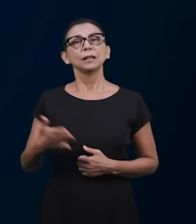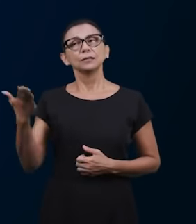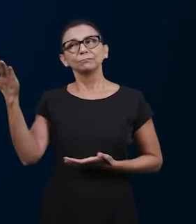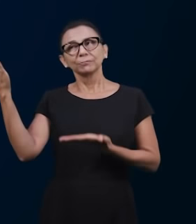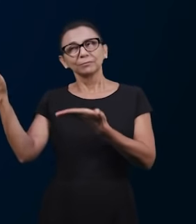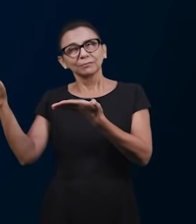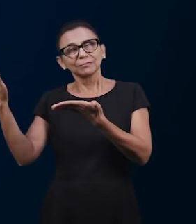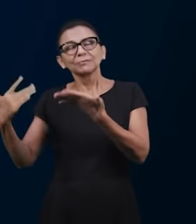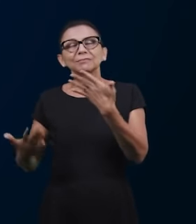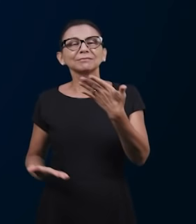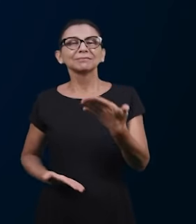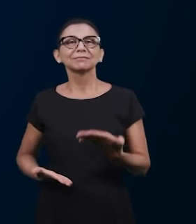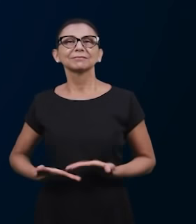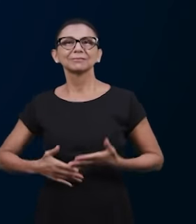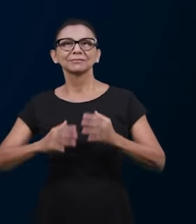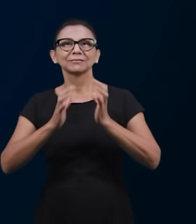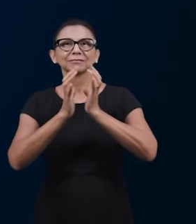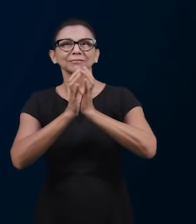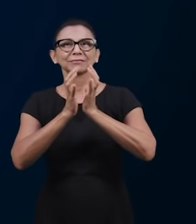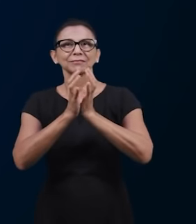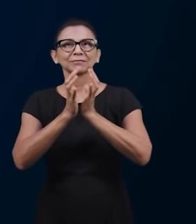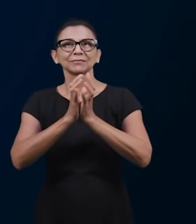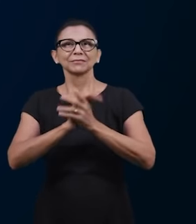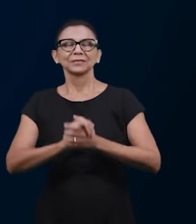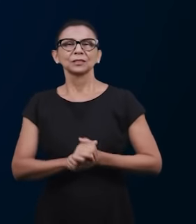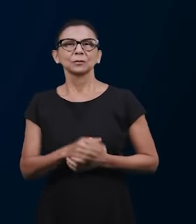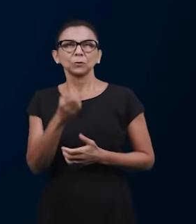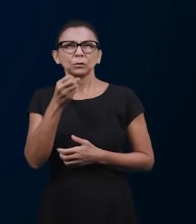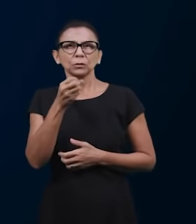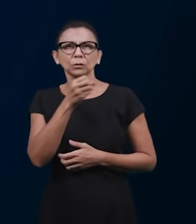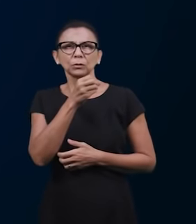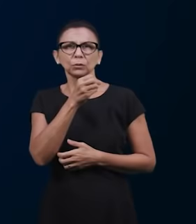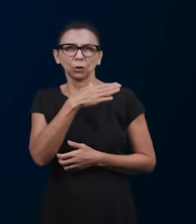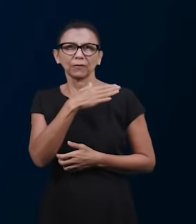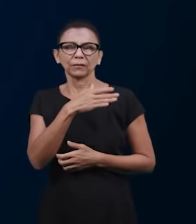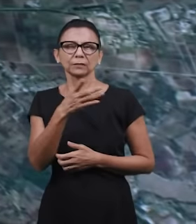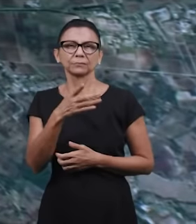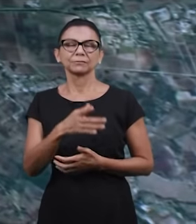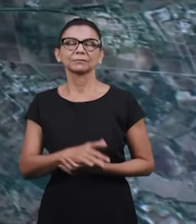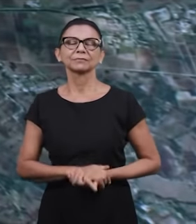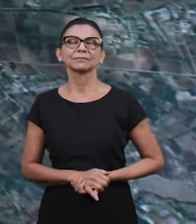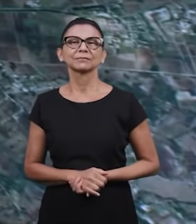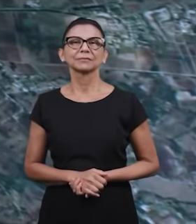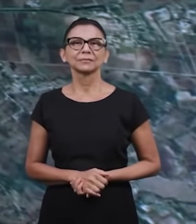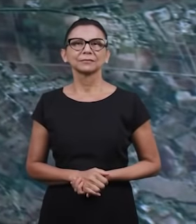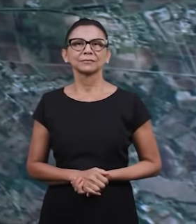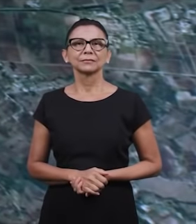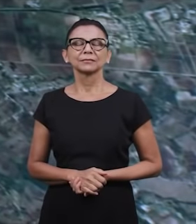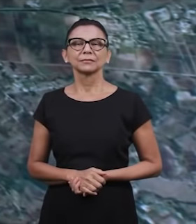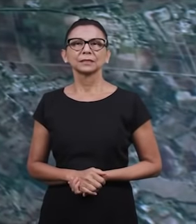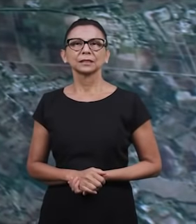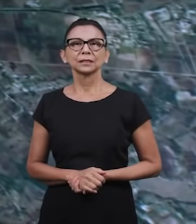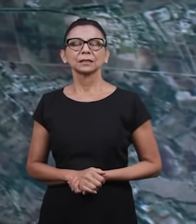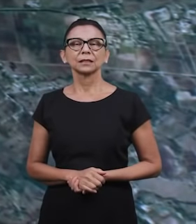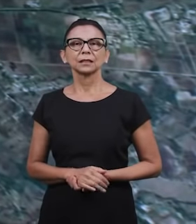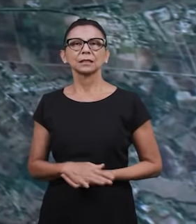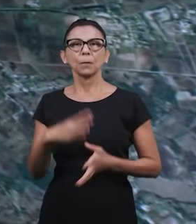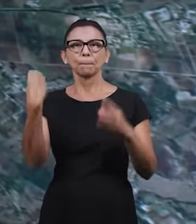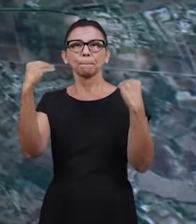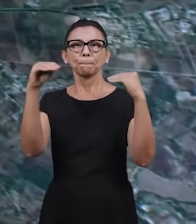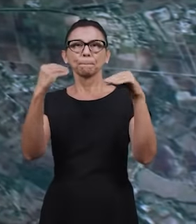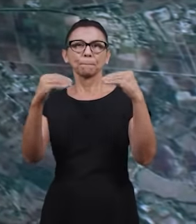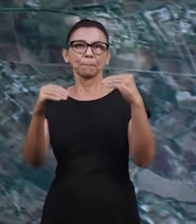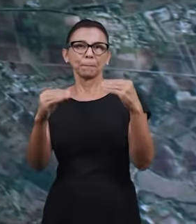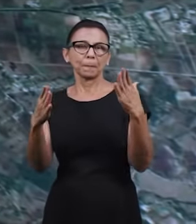e os irmãos em Bayamo, o grupo de irmãos, uma foto mais recente e todas essas fotos estão sendo publicadas,